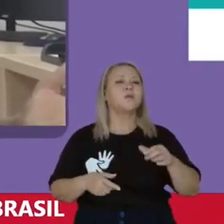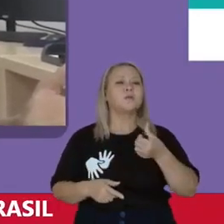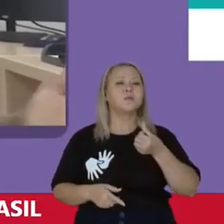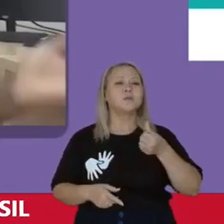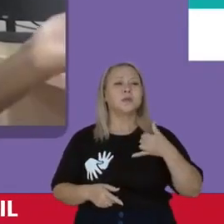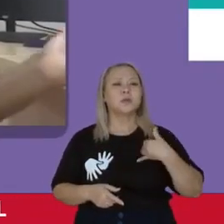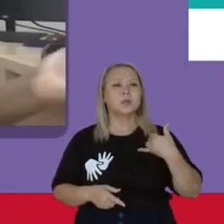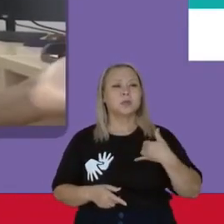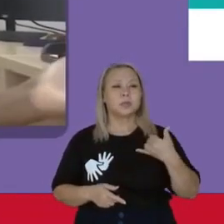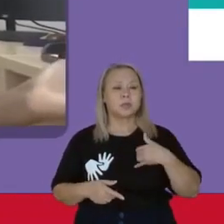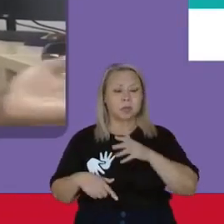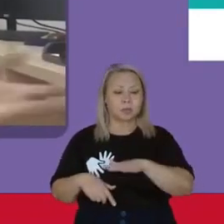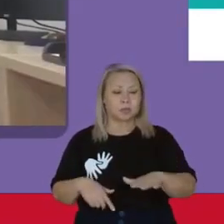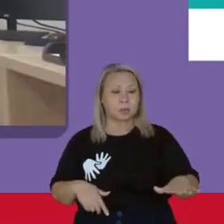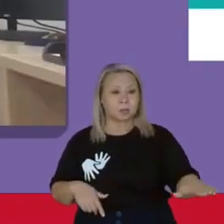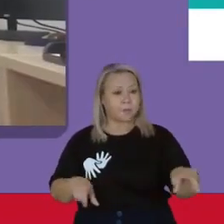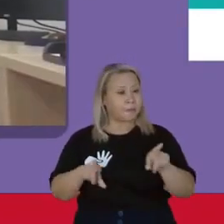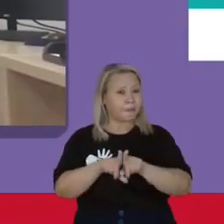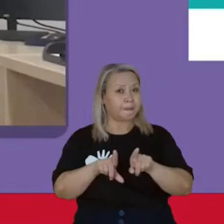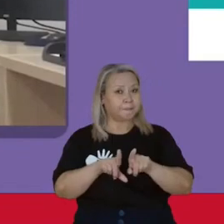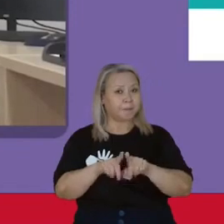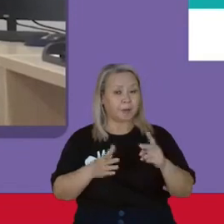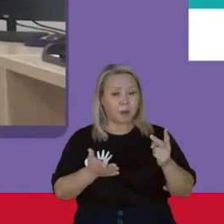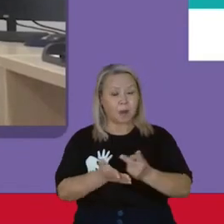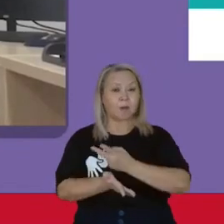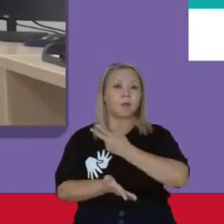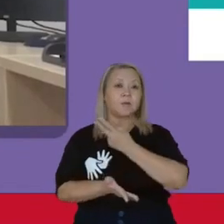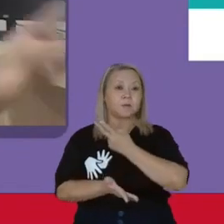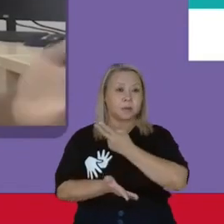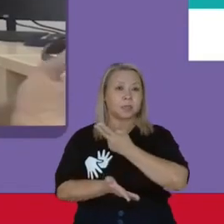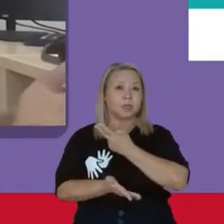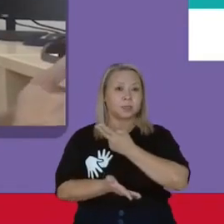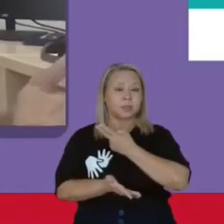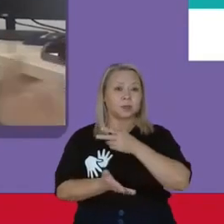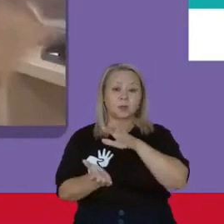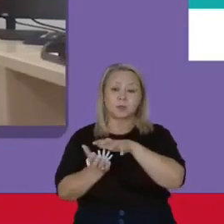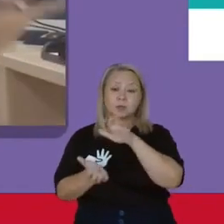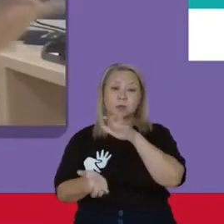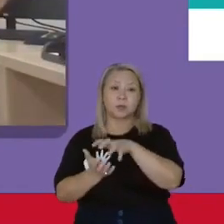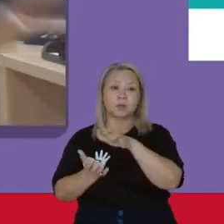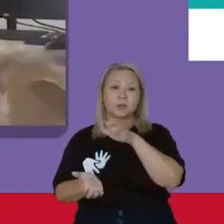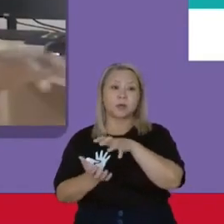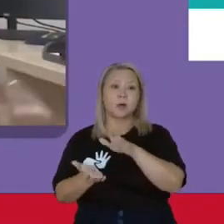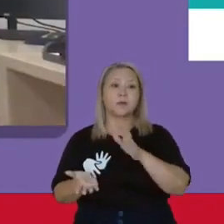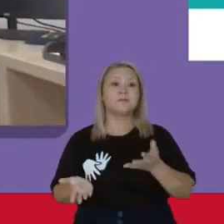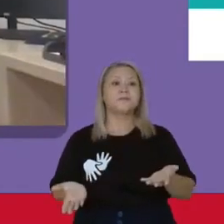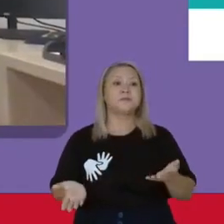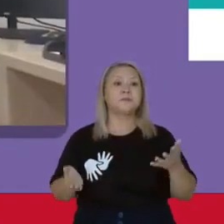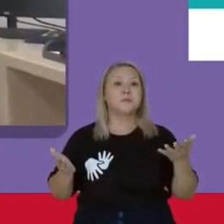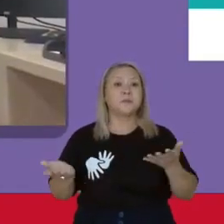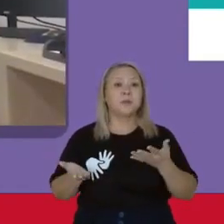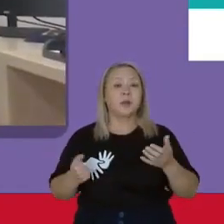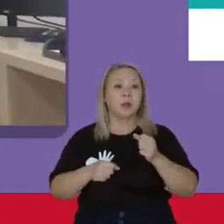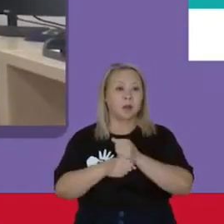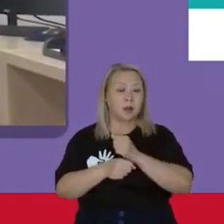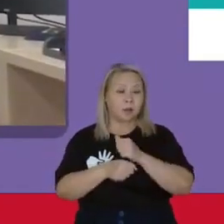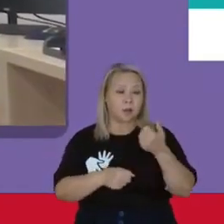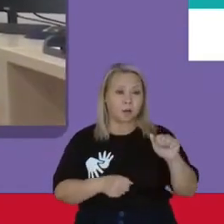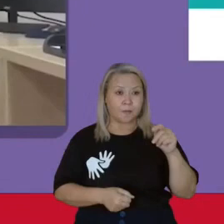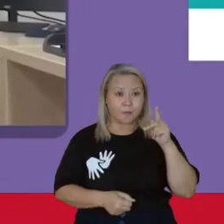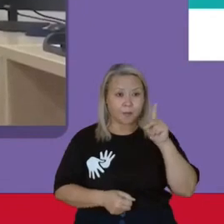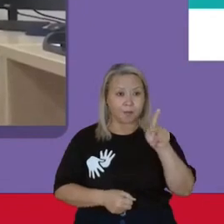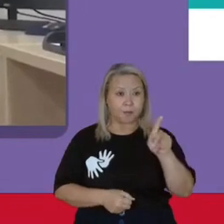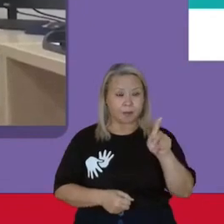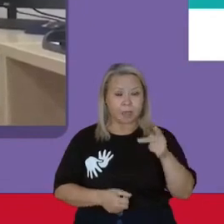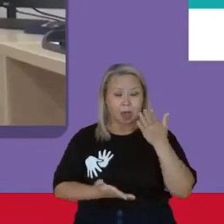anos? A mesma coisa acontece com os idosos Os idosos que hoje, a reforma da previdência